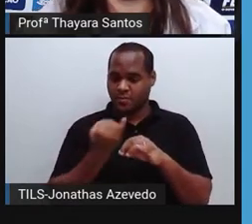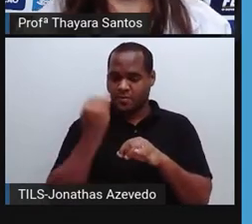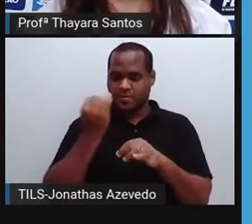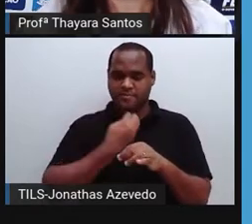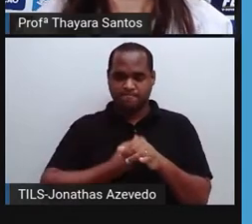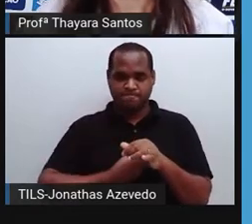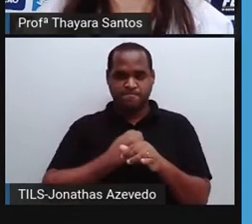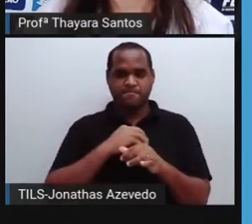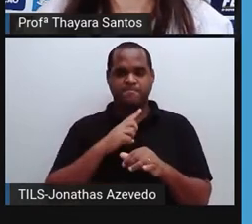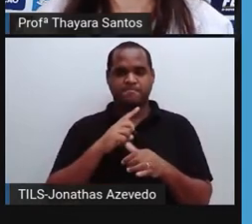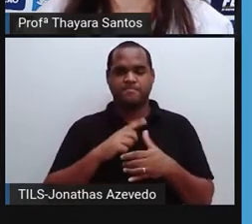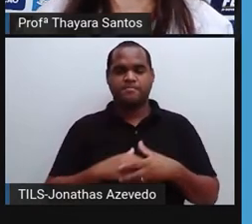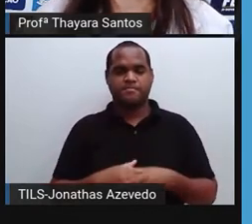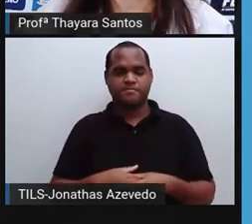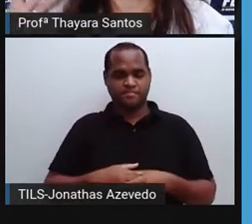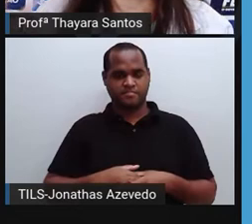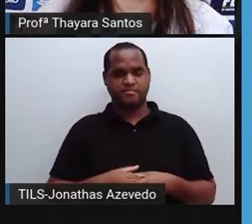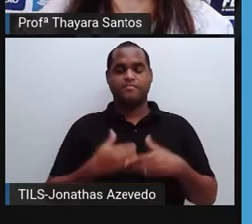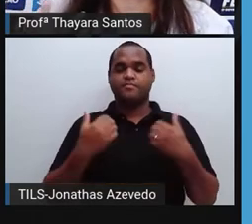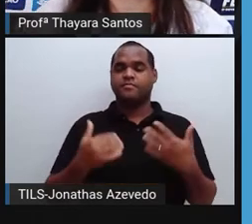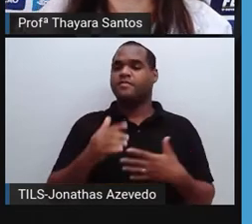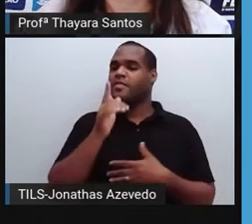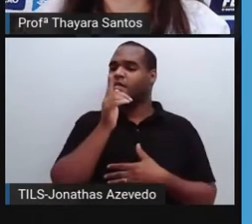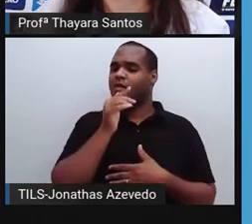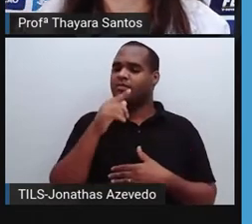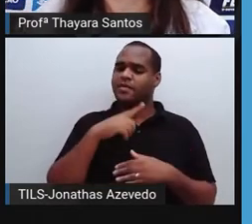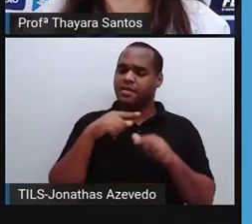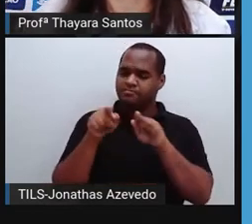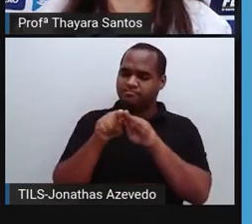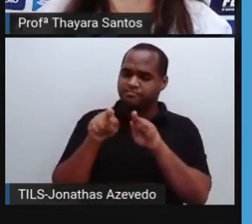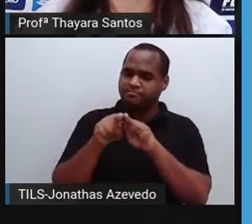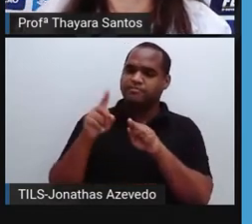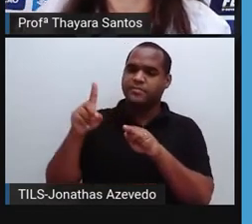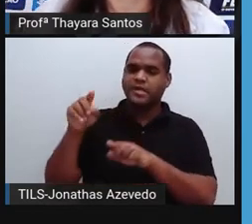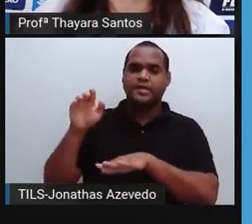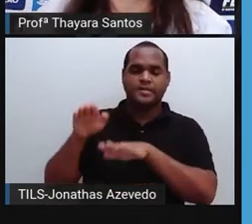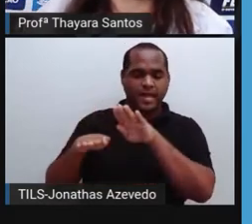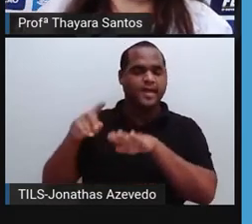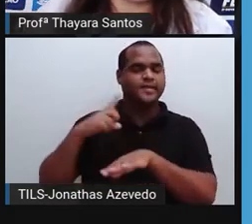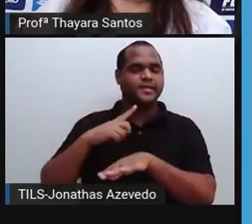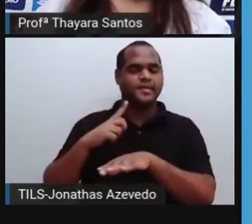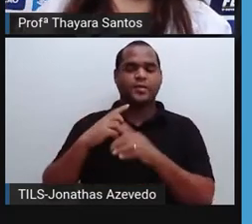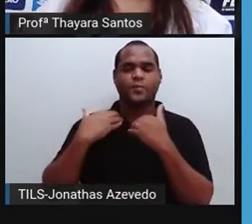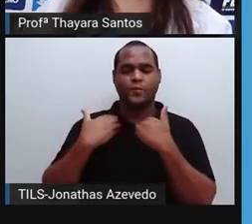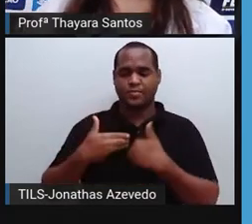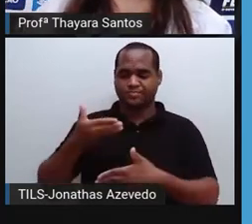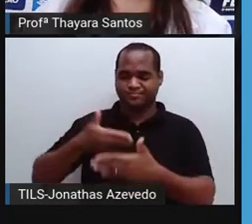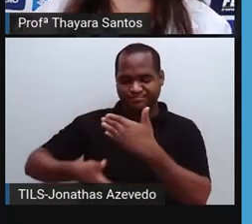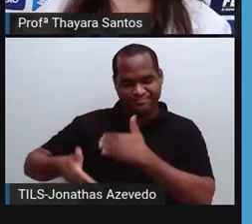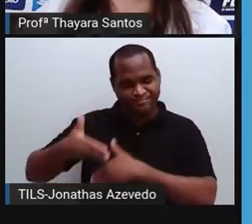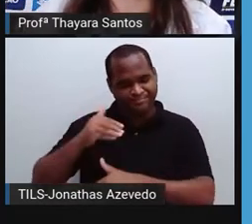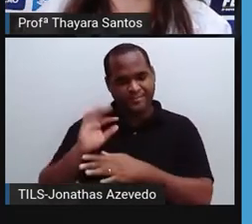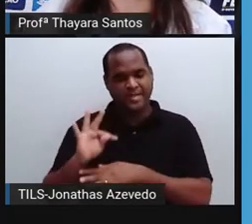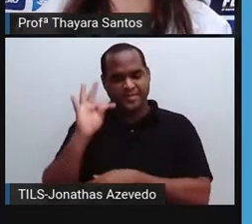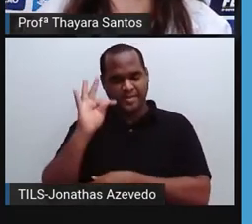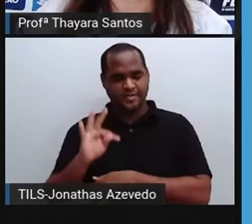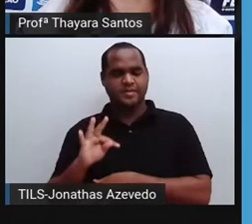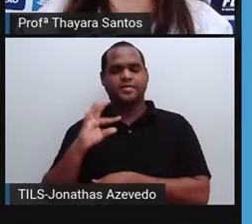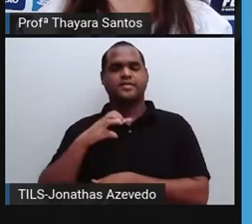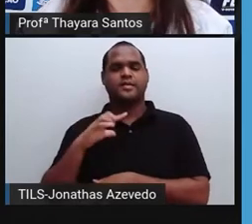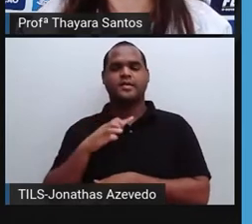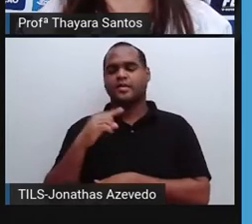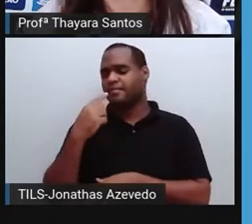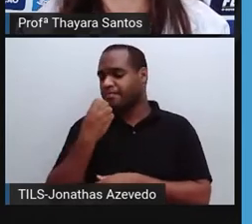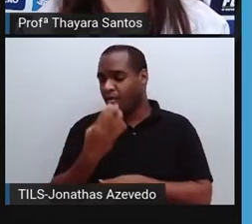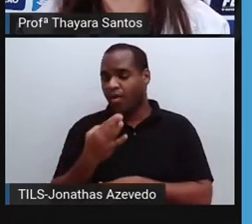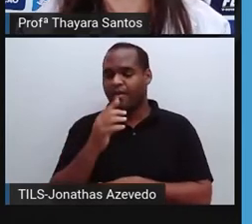vivendo. Essa água auxilia na regulação da temperatura do nosso corpo. Então, se a gente tem ali uma reserva